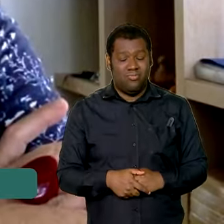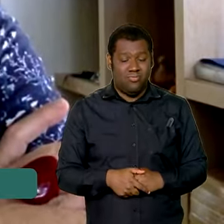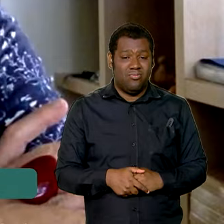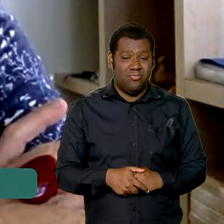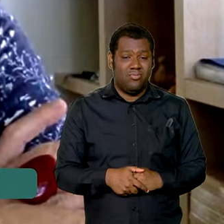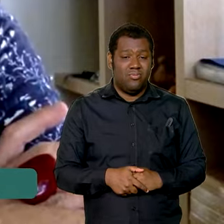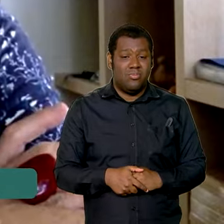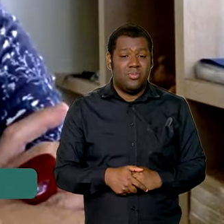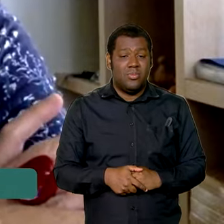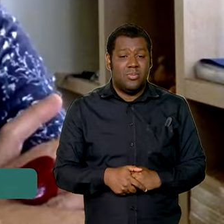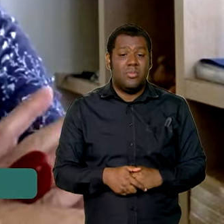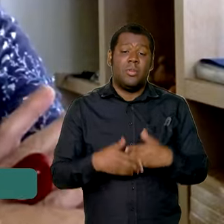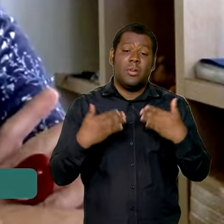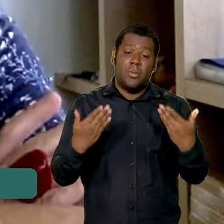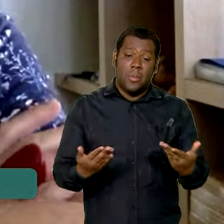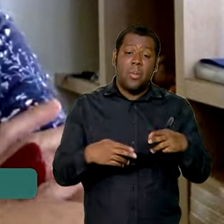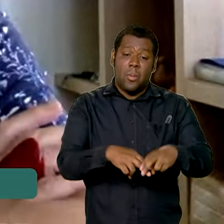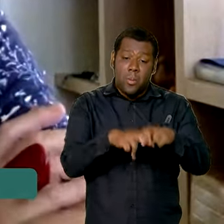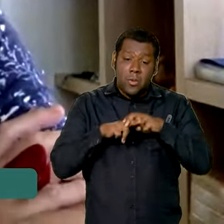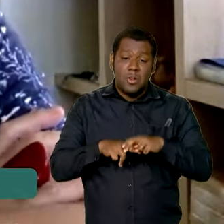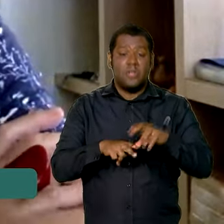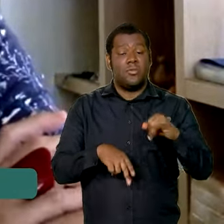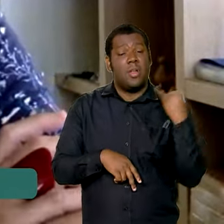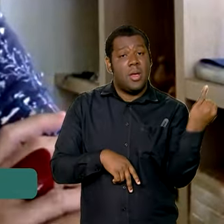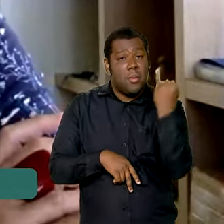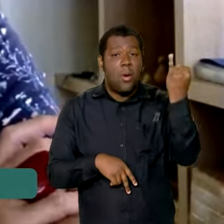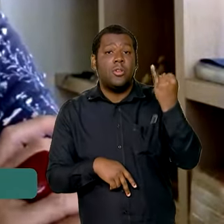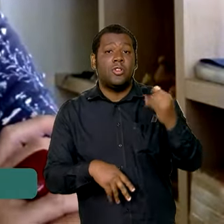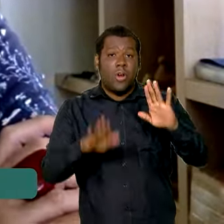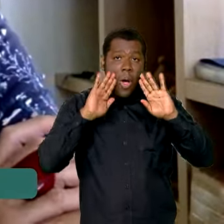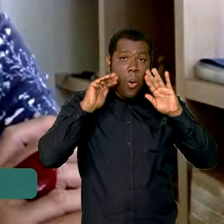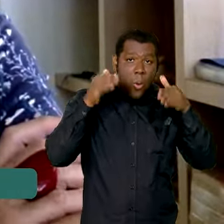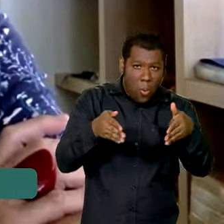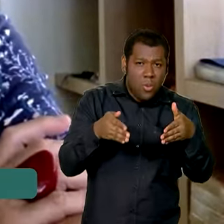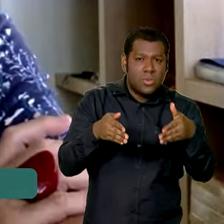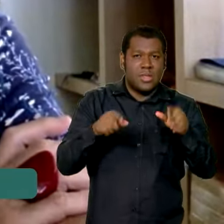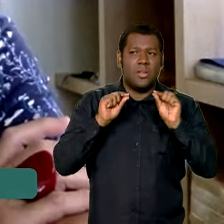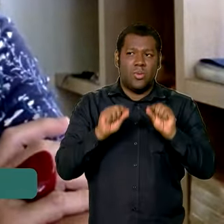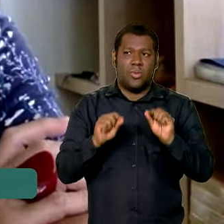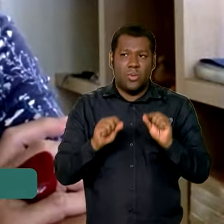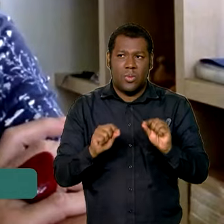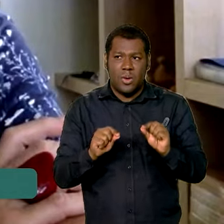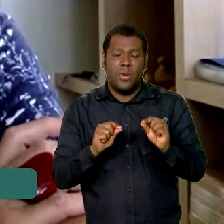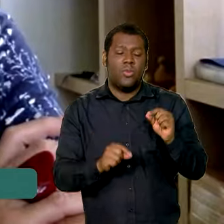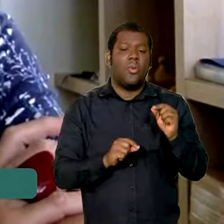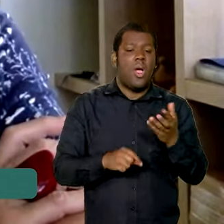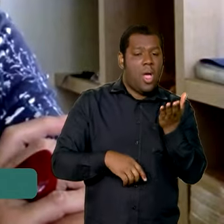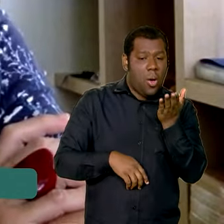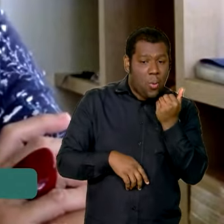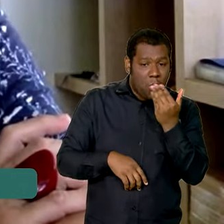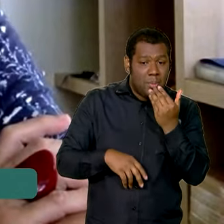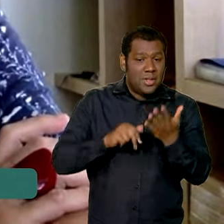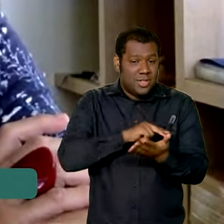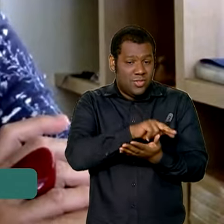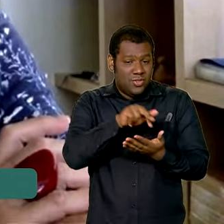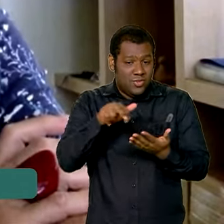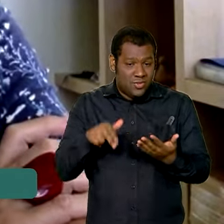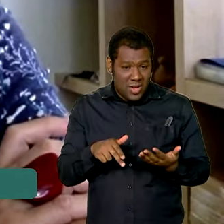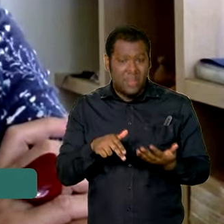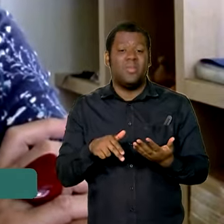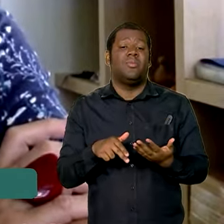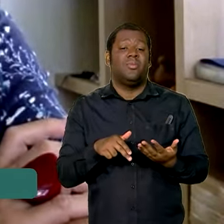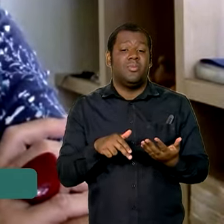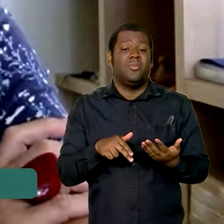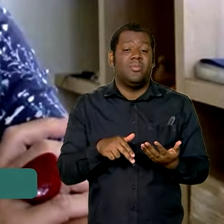produtos frescos. Então, é importante que a gente olhe especificamente para esse conjunto de alimentos, que são aqueles que dão a